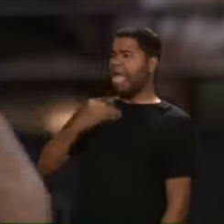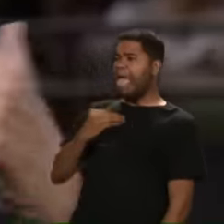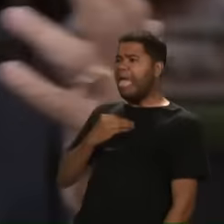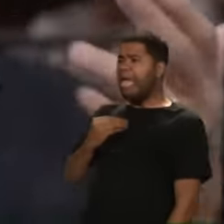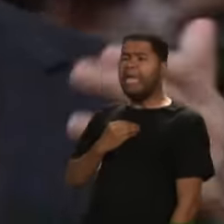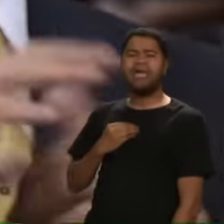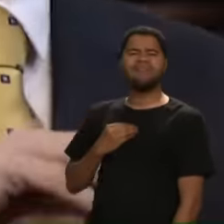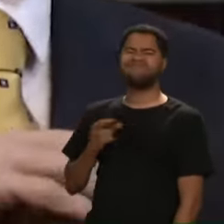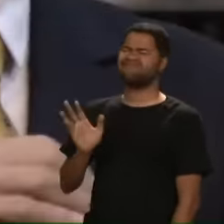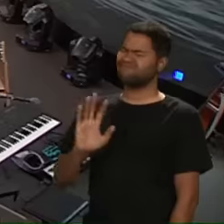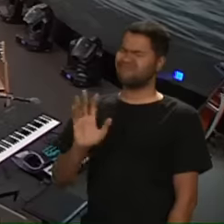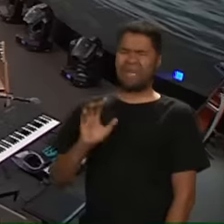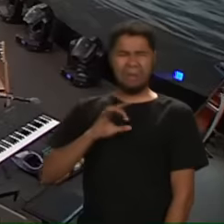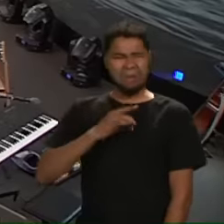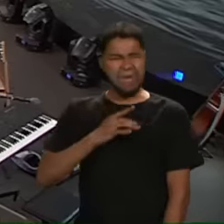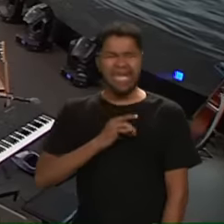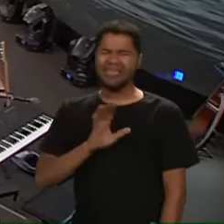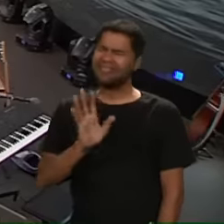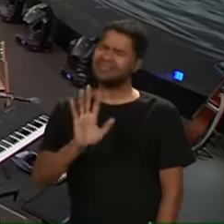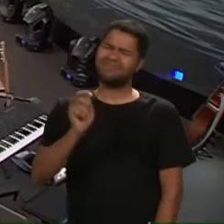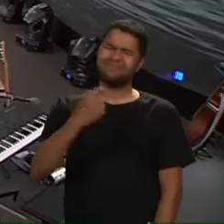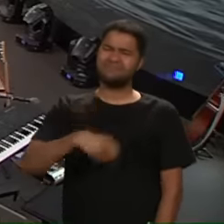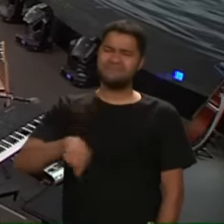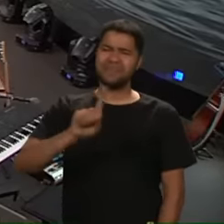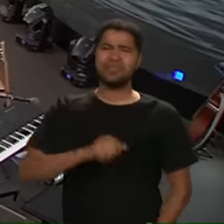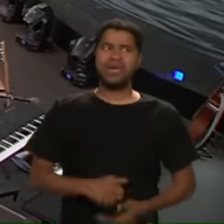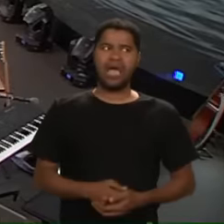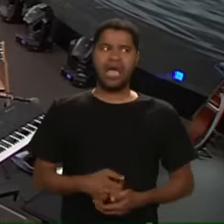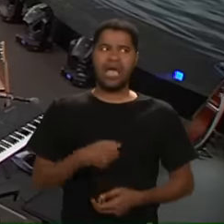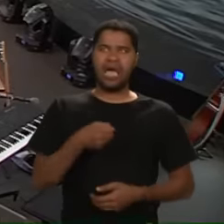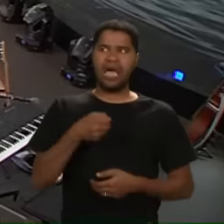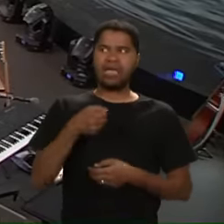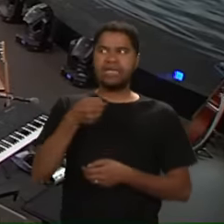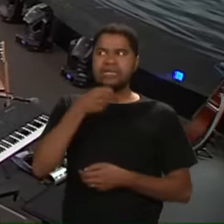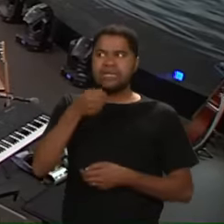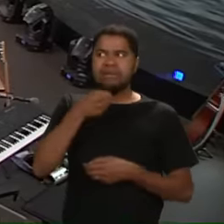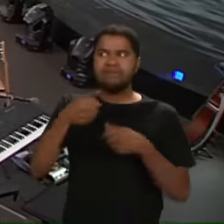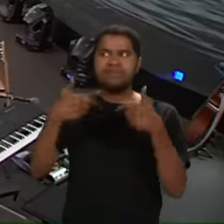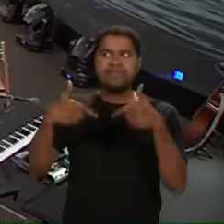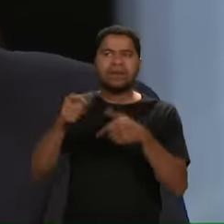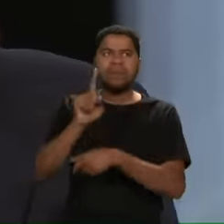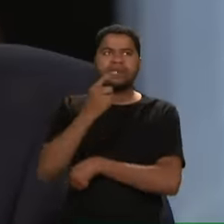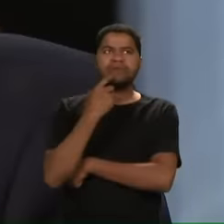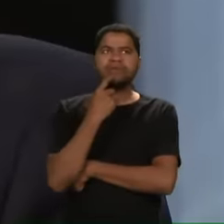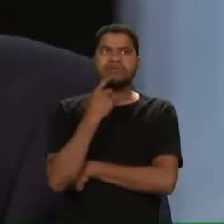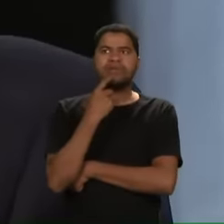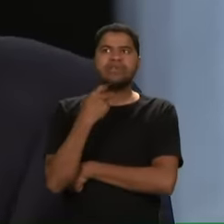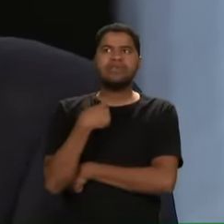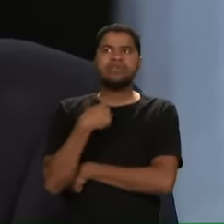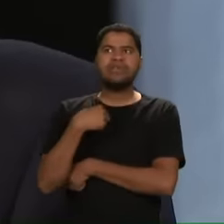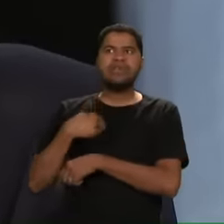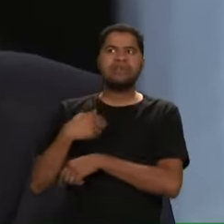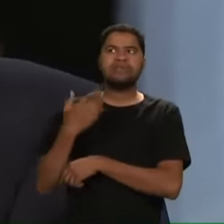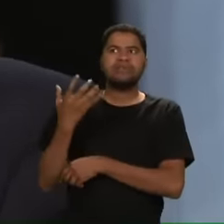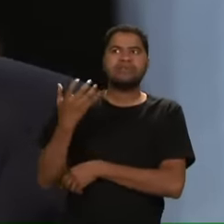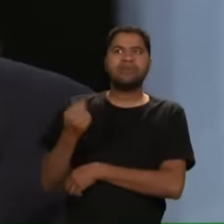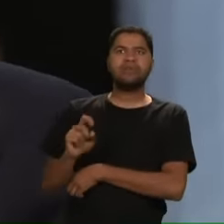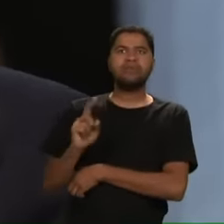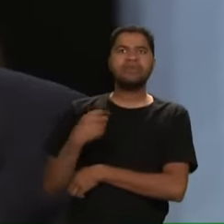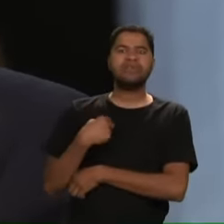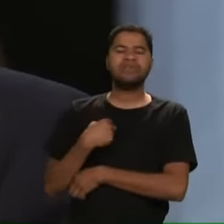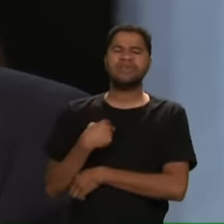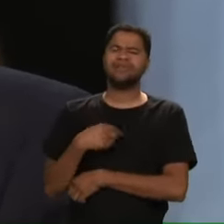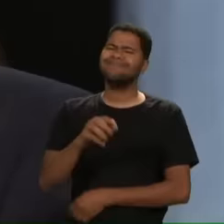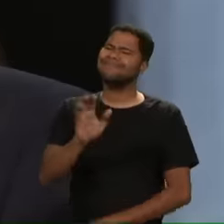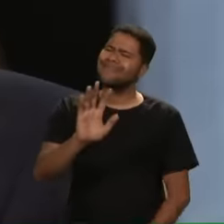não Eu não vou fazer Aquela Aquela entrevista De emprego Por quê? E se eu for rejeitado? Não